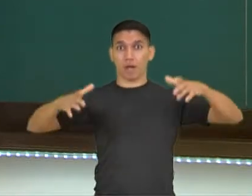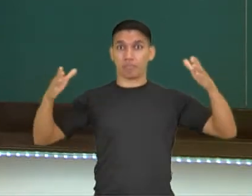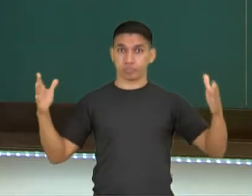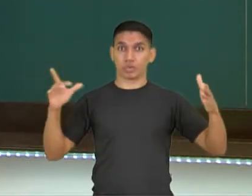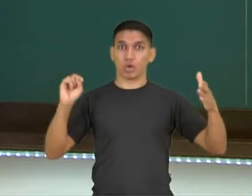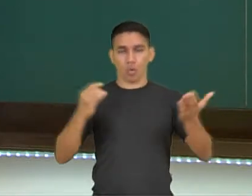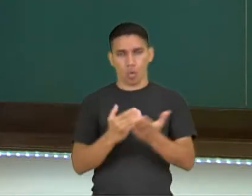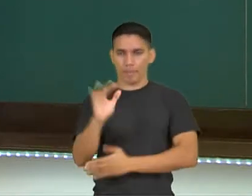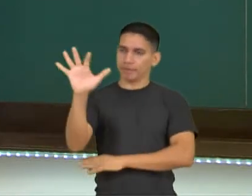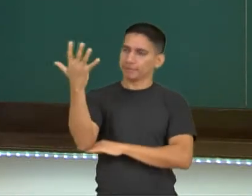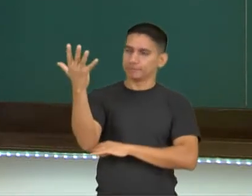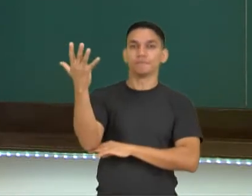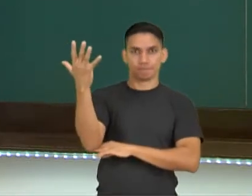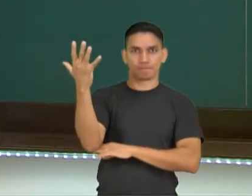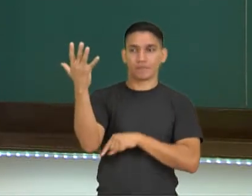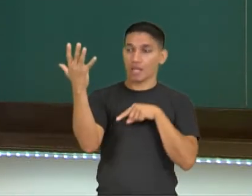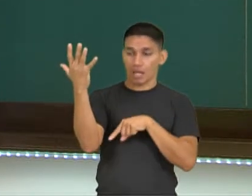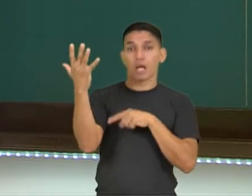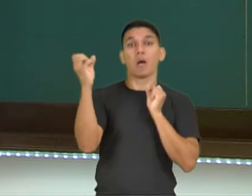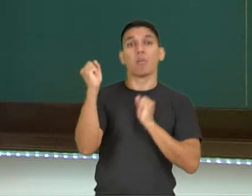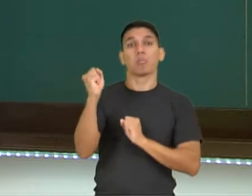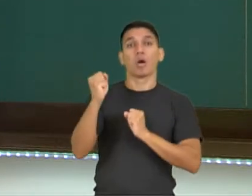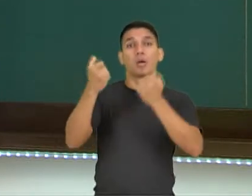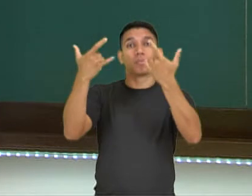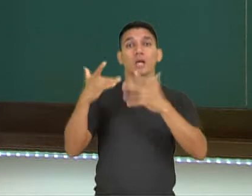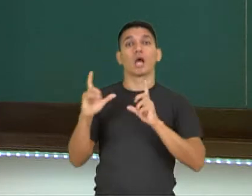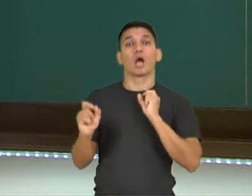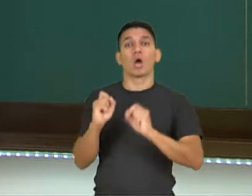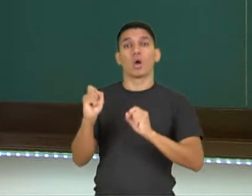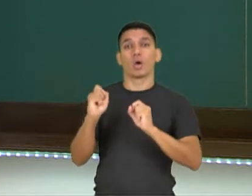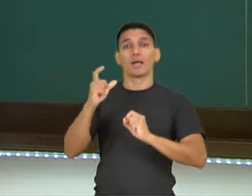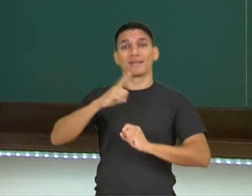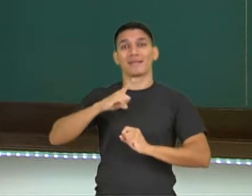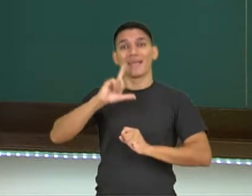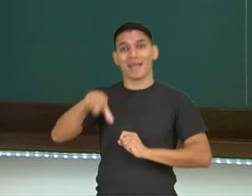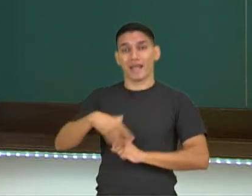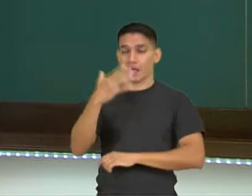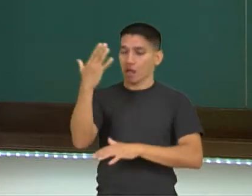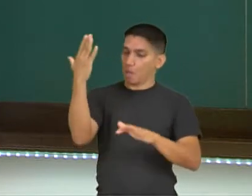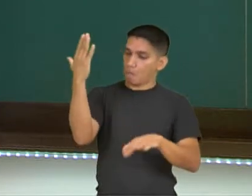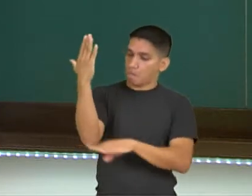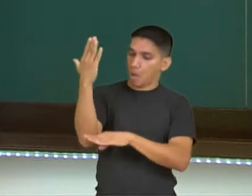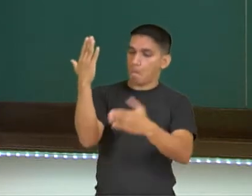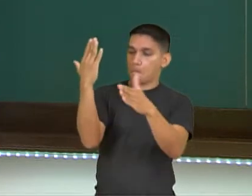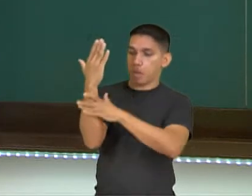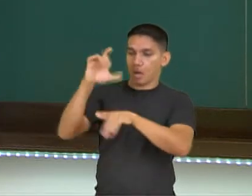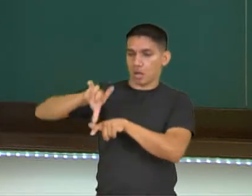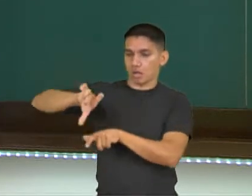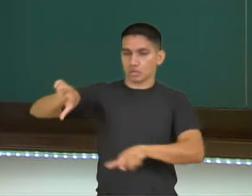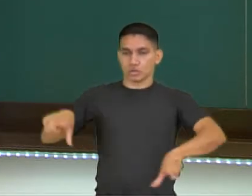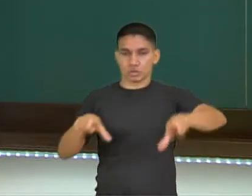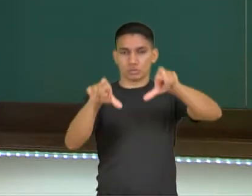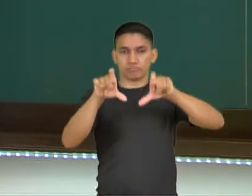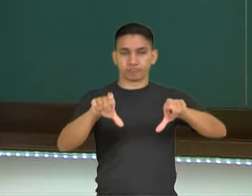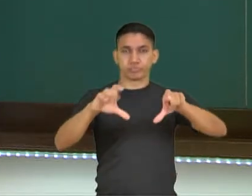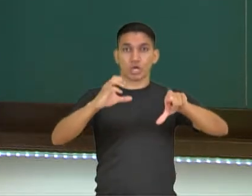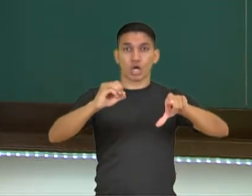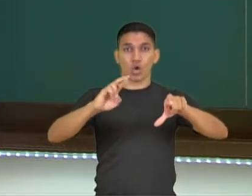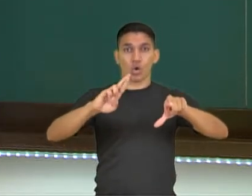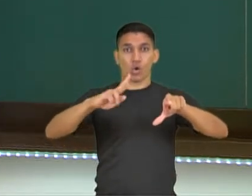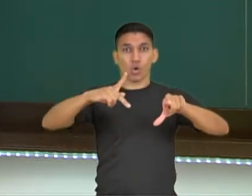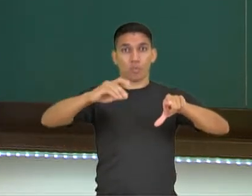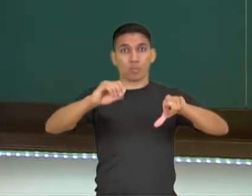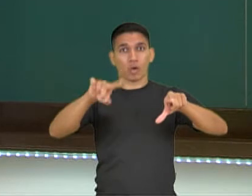parto do macro, certo? E ela pode ser definida como sendo o corpo, vejam, o corpo é uma porção limitada da